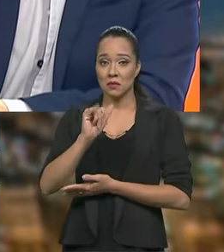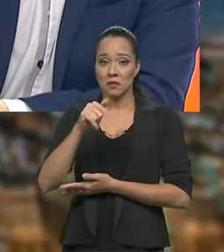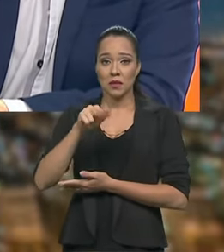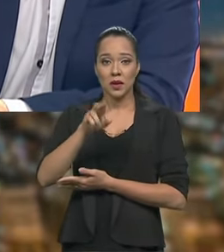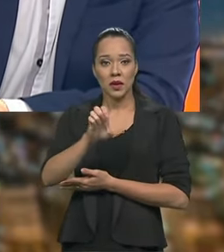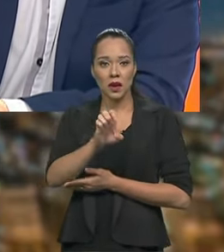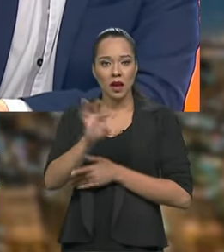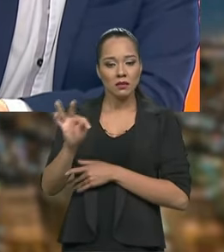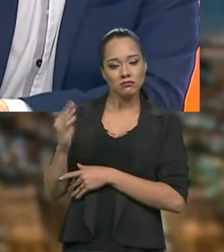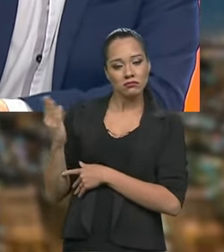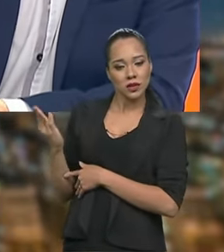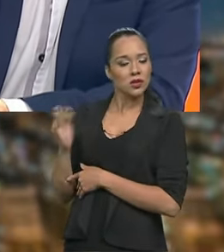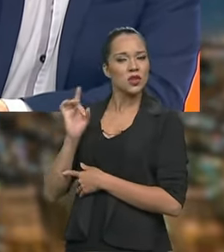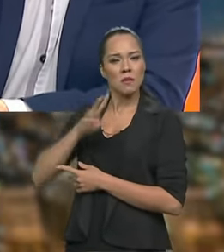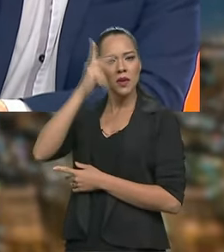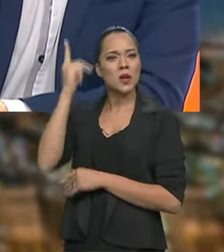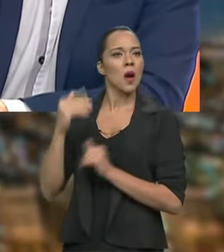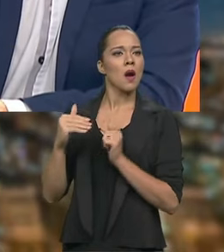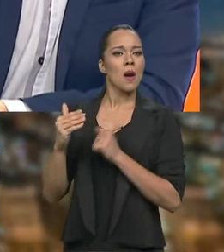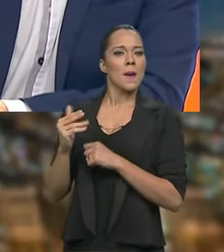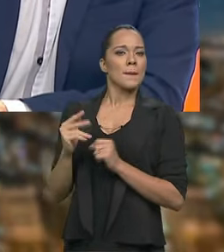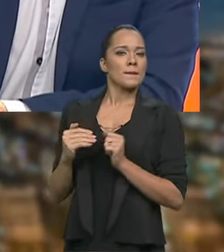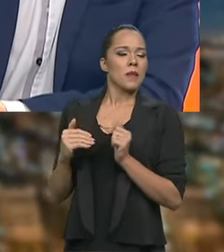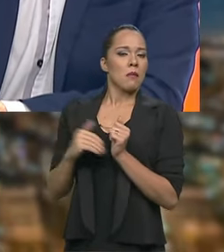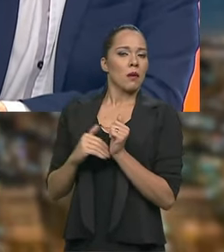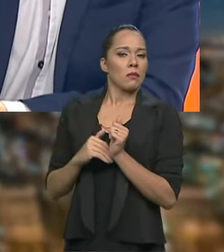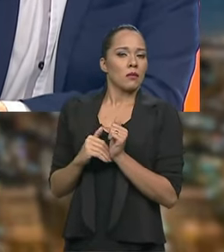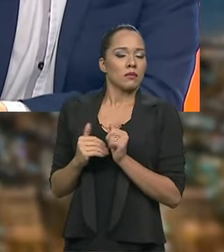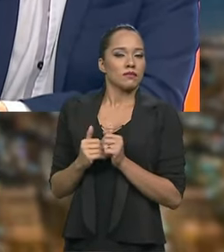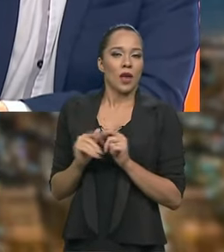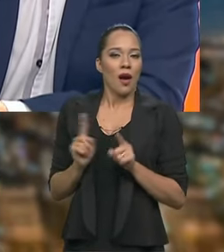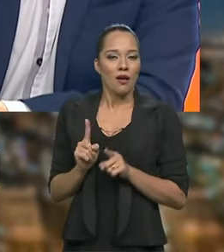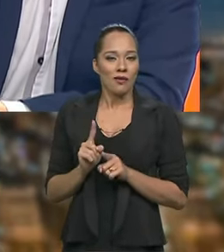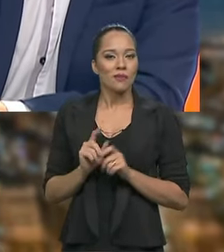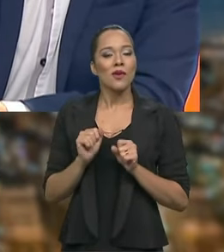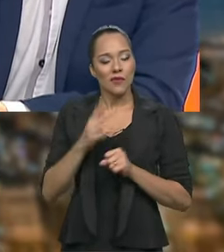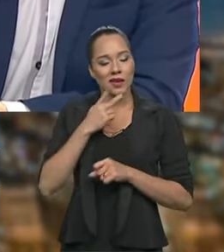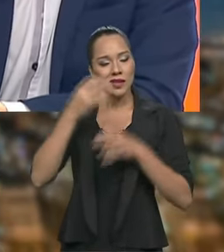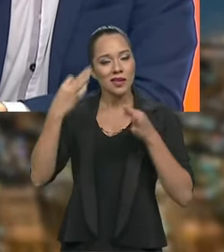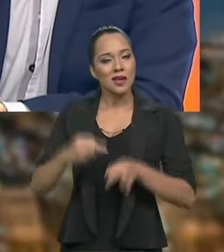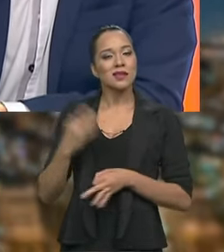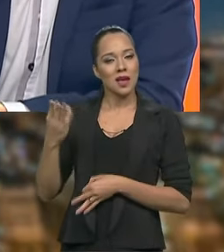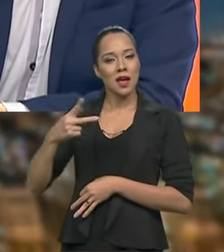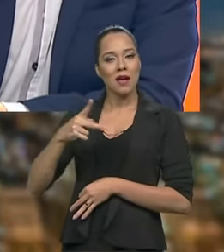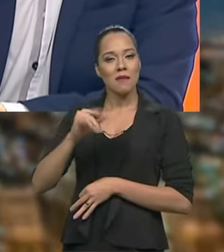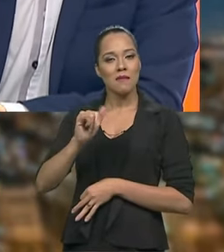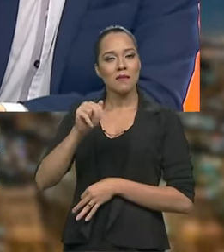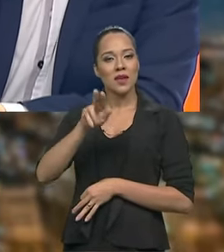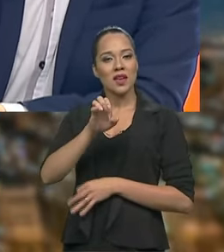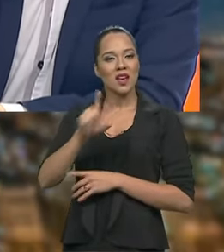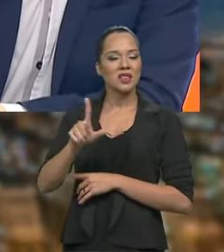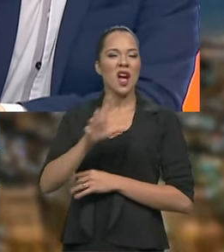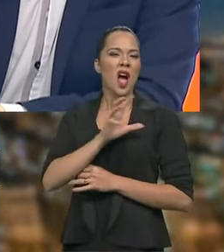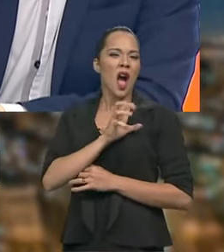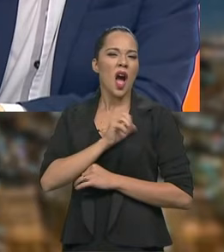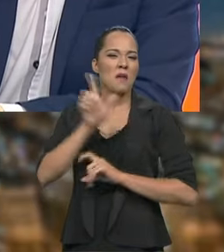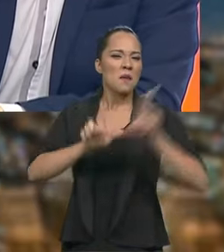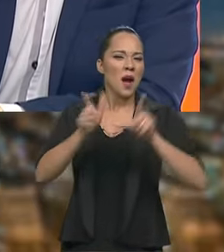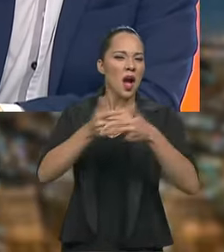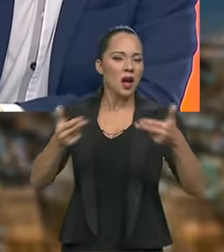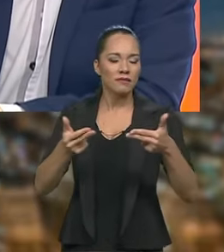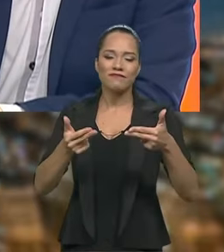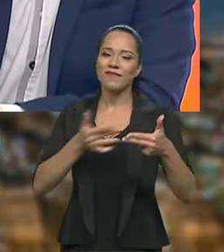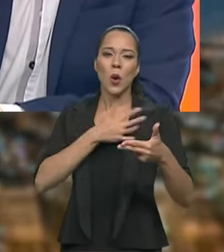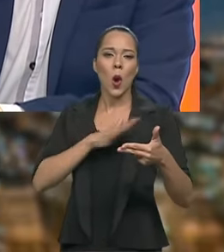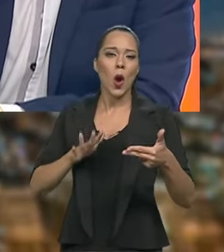pessoa que se reserva nas palavras. Então, eu posso dizer com toda a certeza do mundo que Nelson Piquet não é um cara queridinho pela mídia. Então,